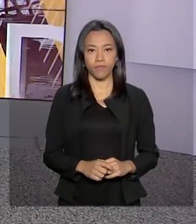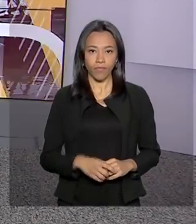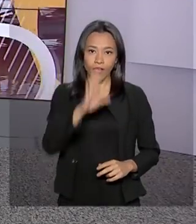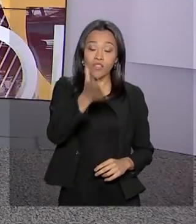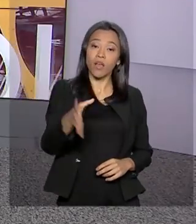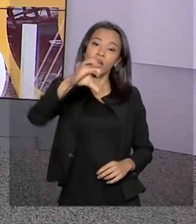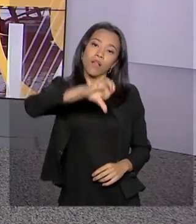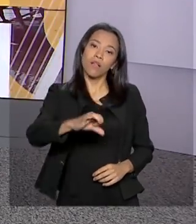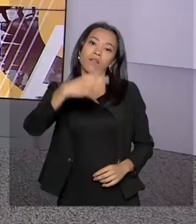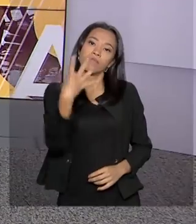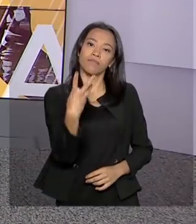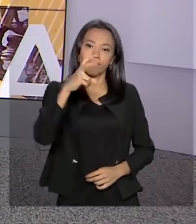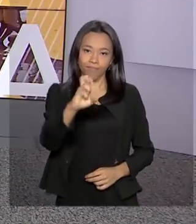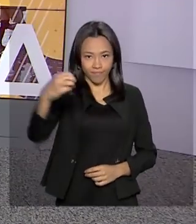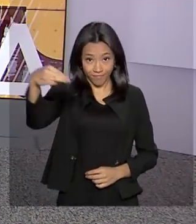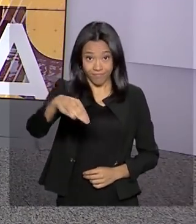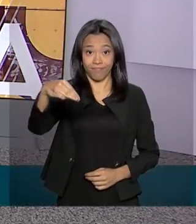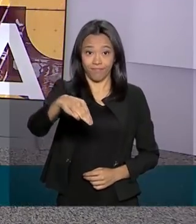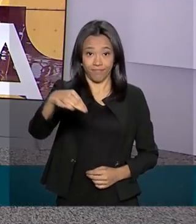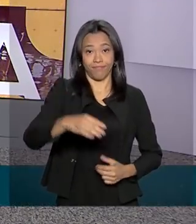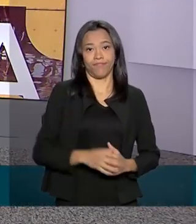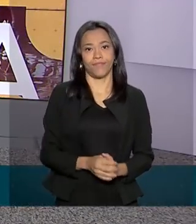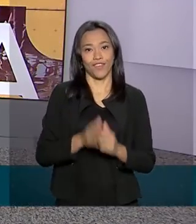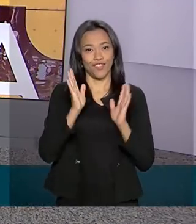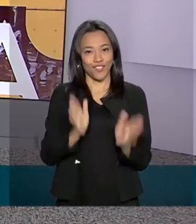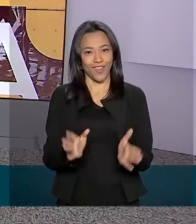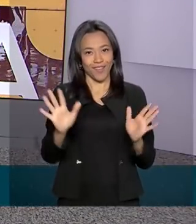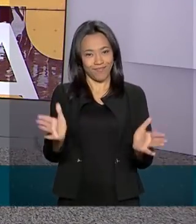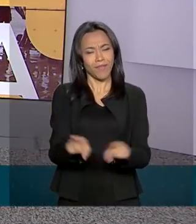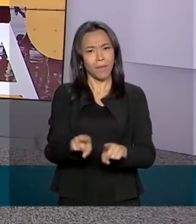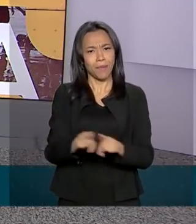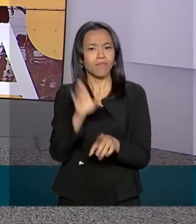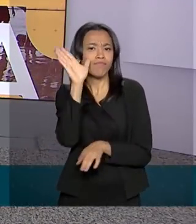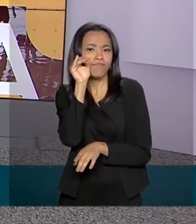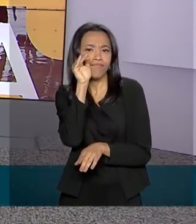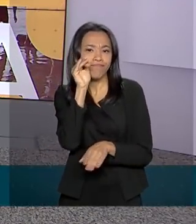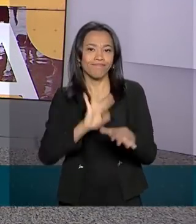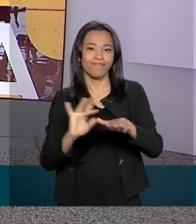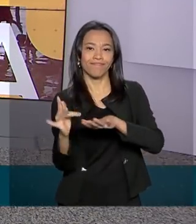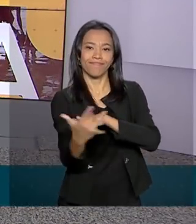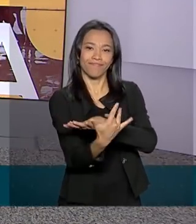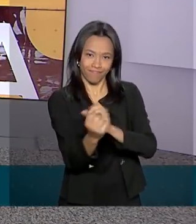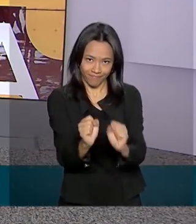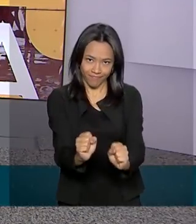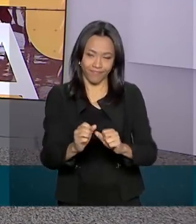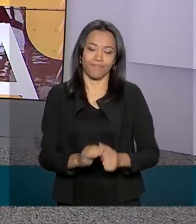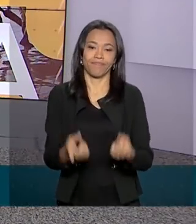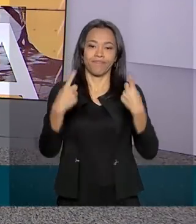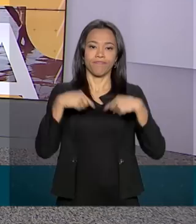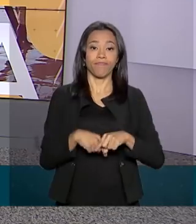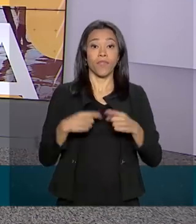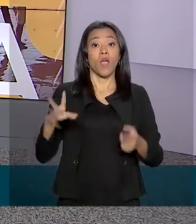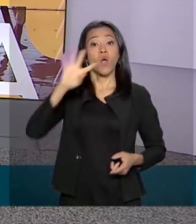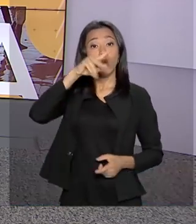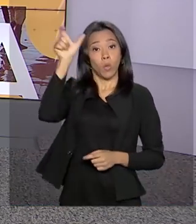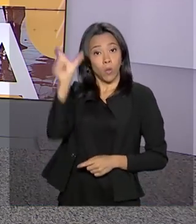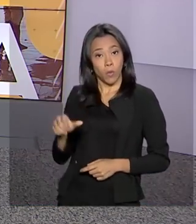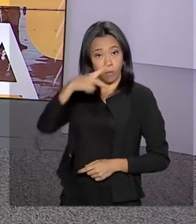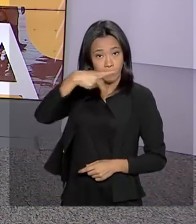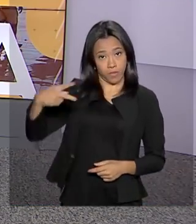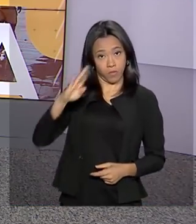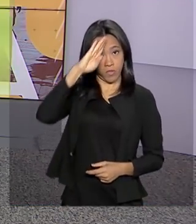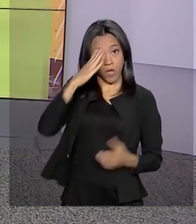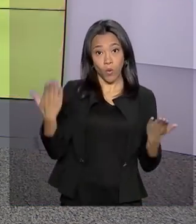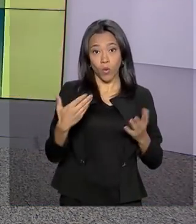São 9 horas e 45 minutos, estamos ao vivo também pelas nossas redes sociais. E o presidente Jair Bolsonaro recebe